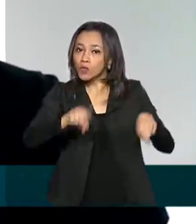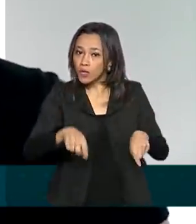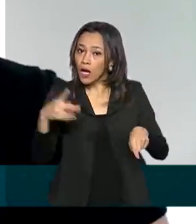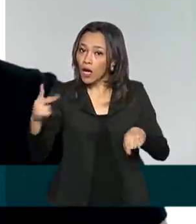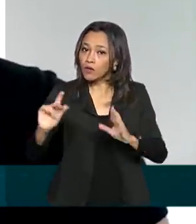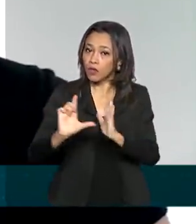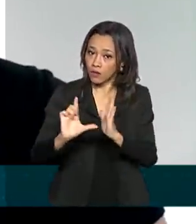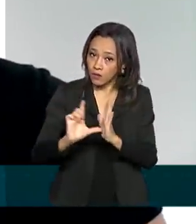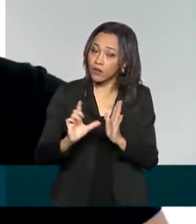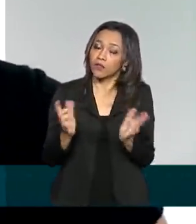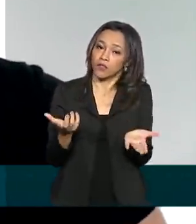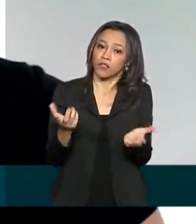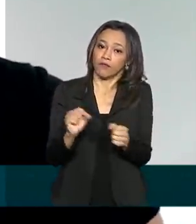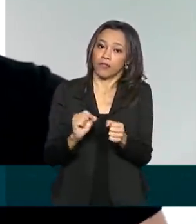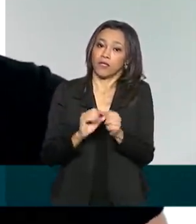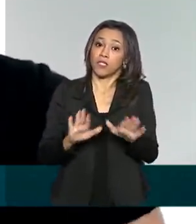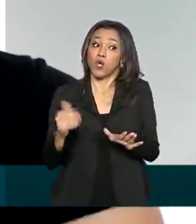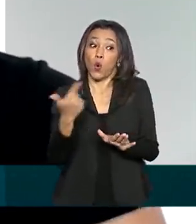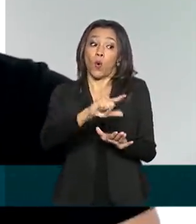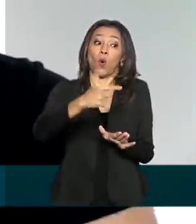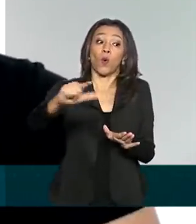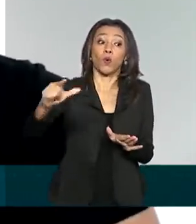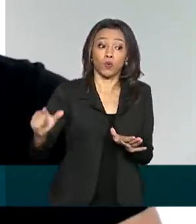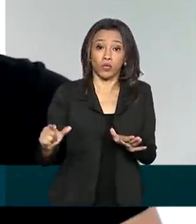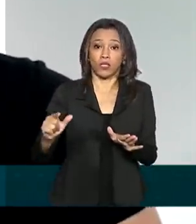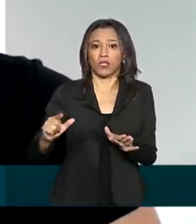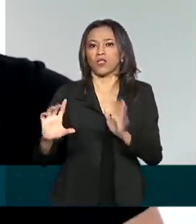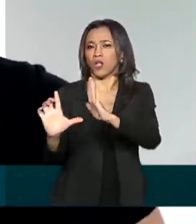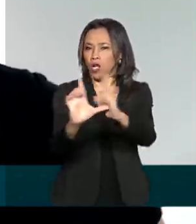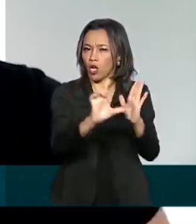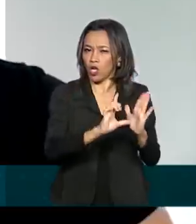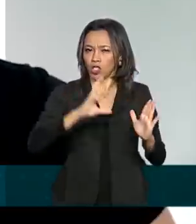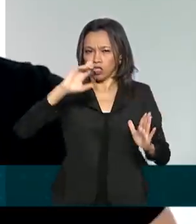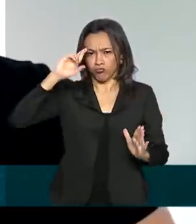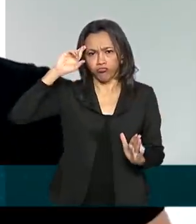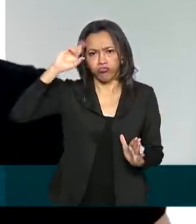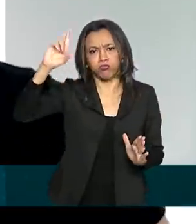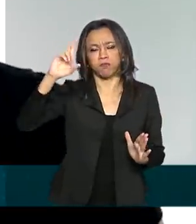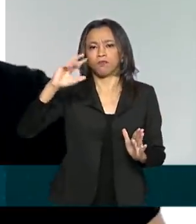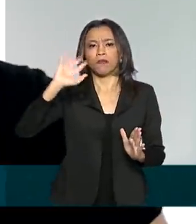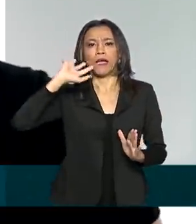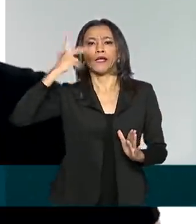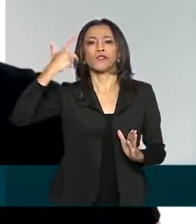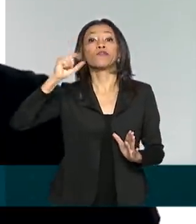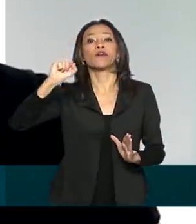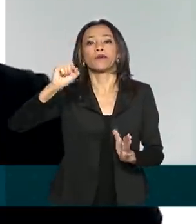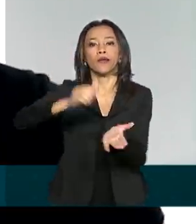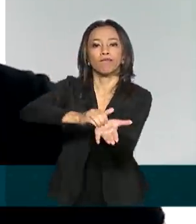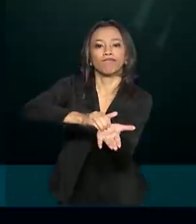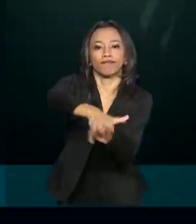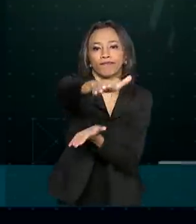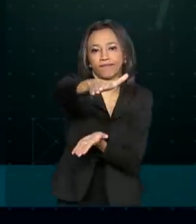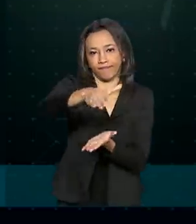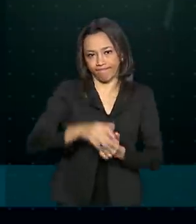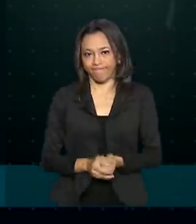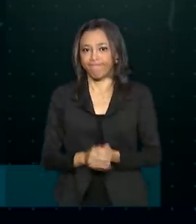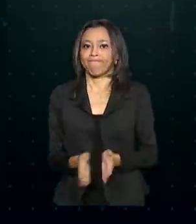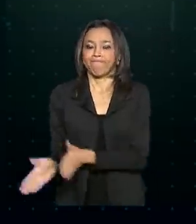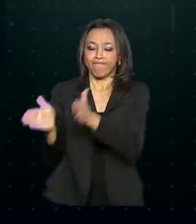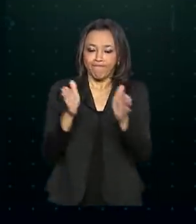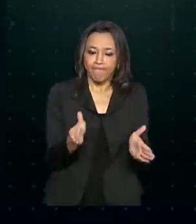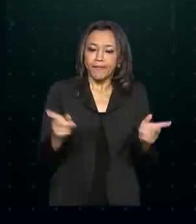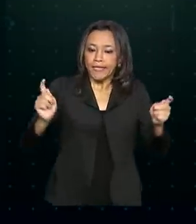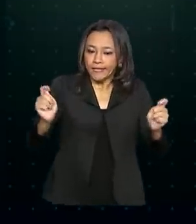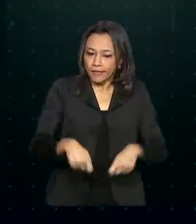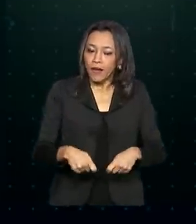agindo dessa forma, enquanto outros patrões decidiram, optaram por demitir. É possível